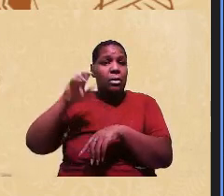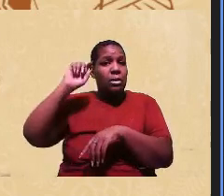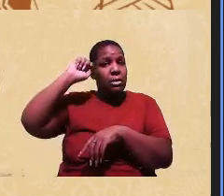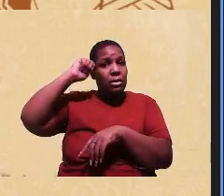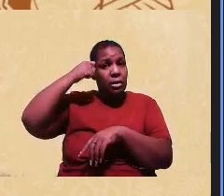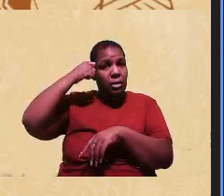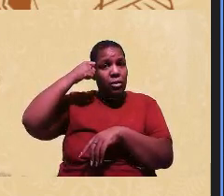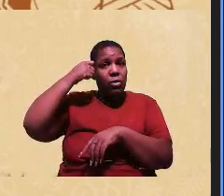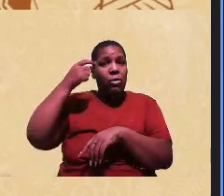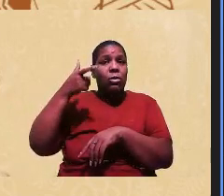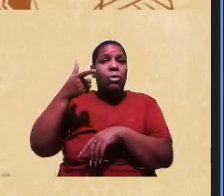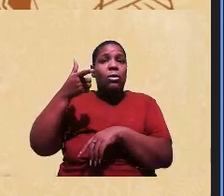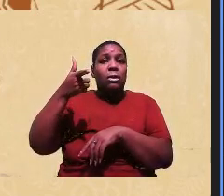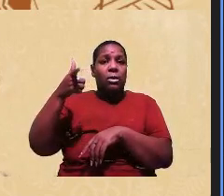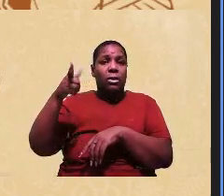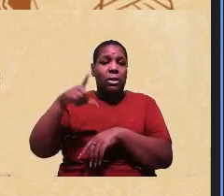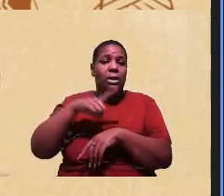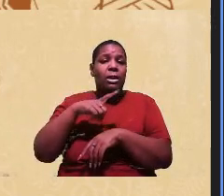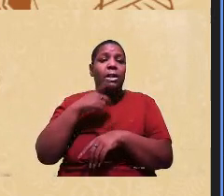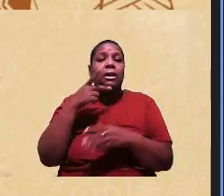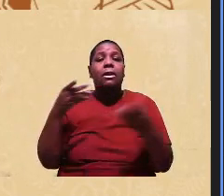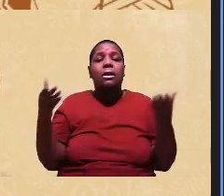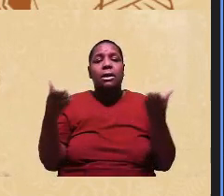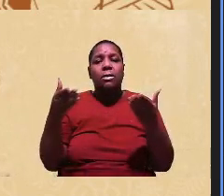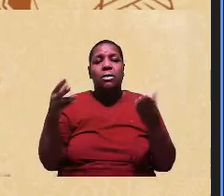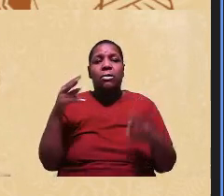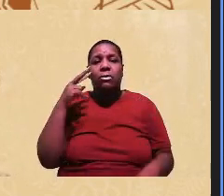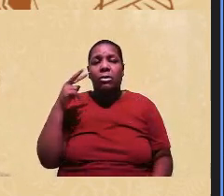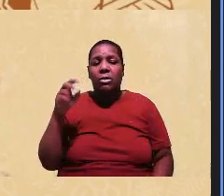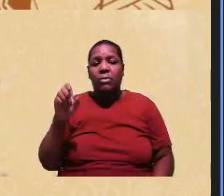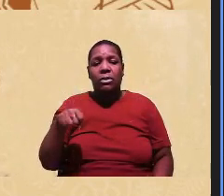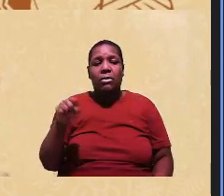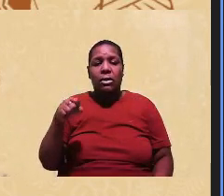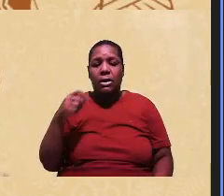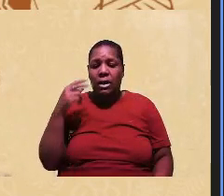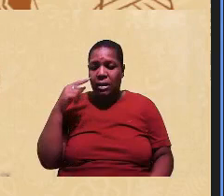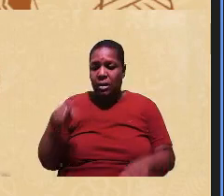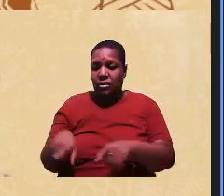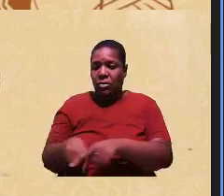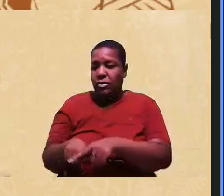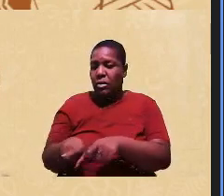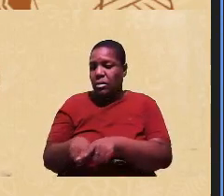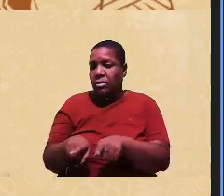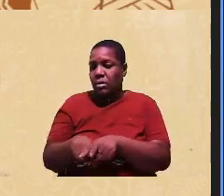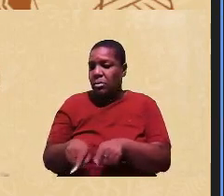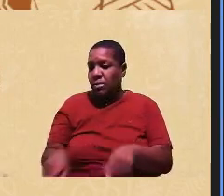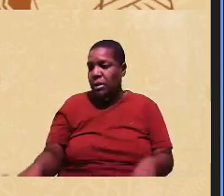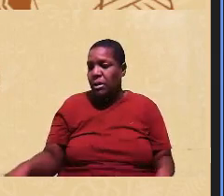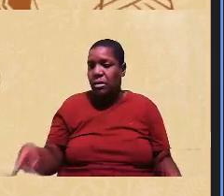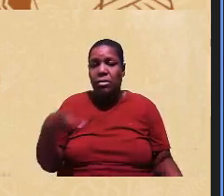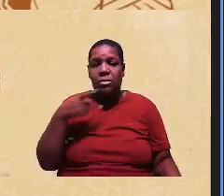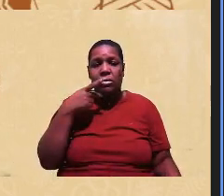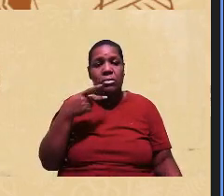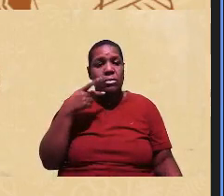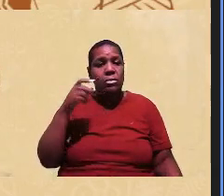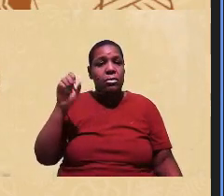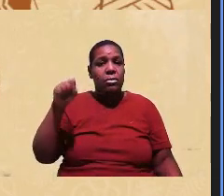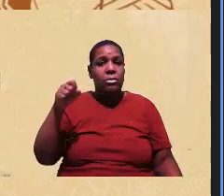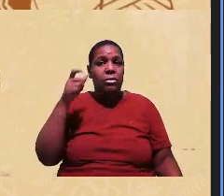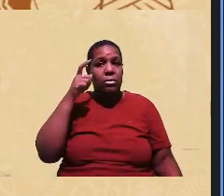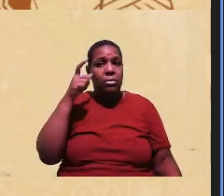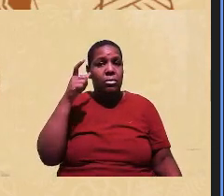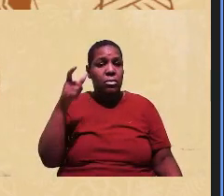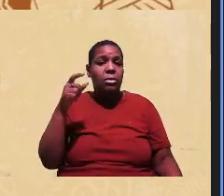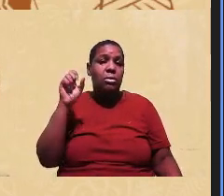mas todo mundo é preto entenda isso não é Eliane e aí é interessante porque